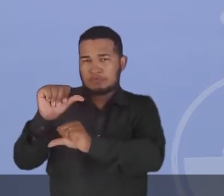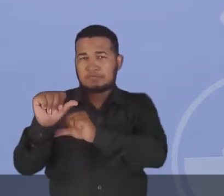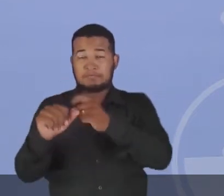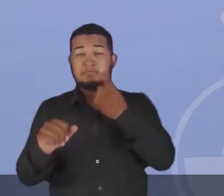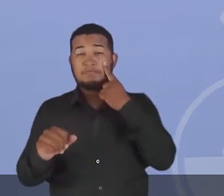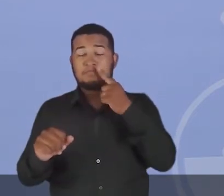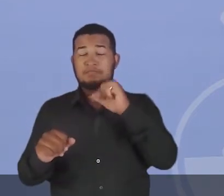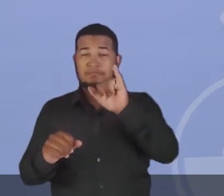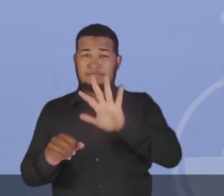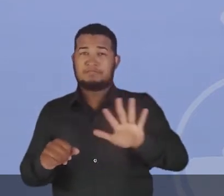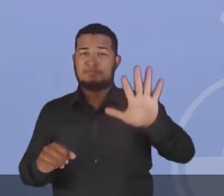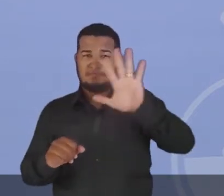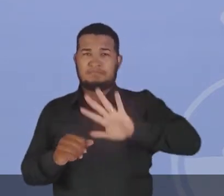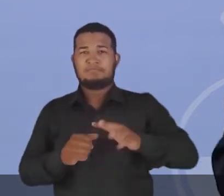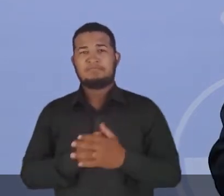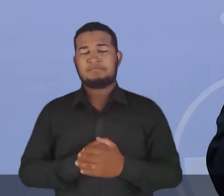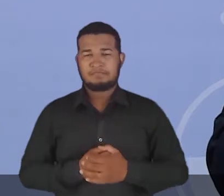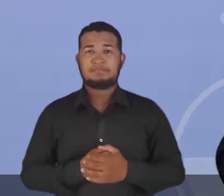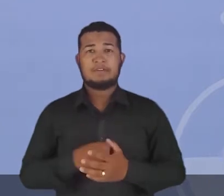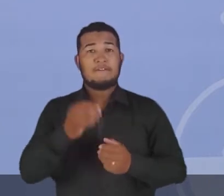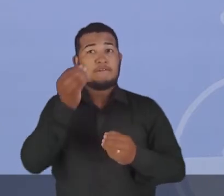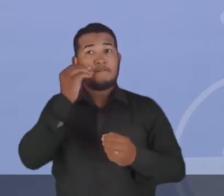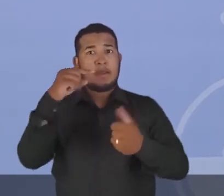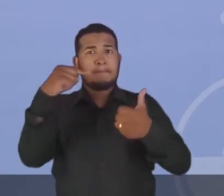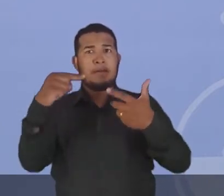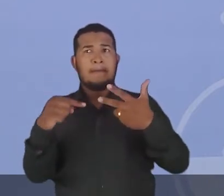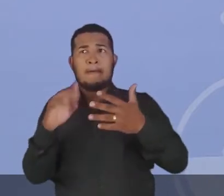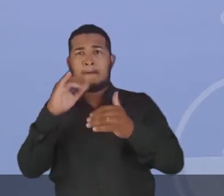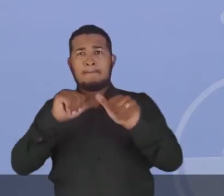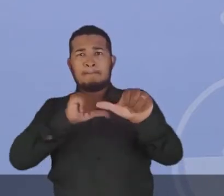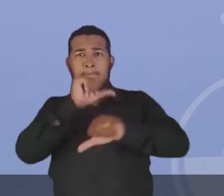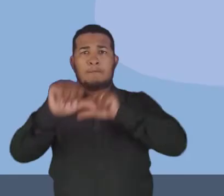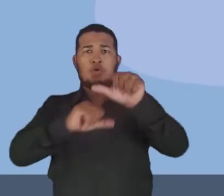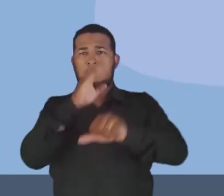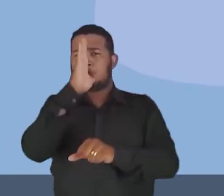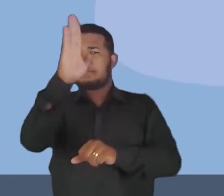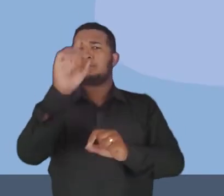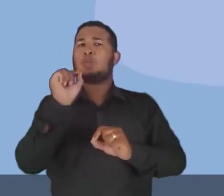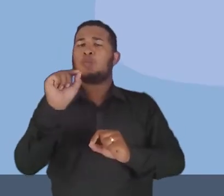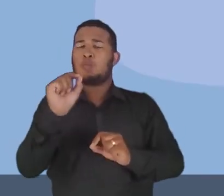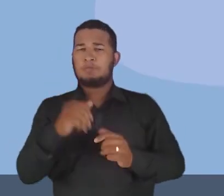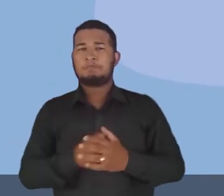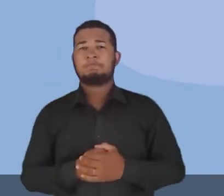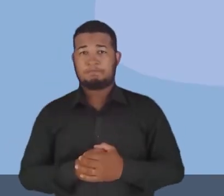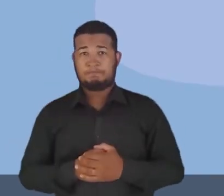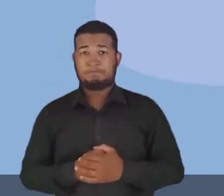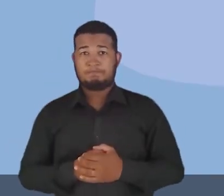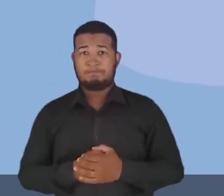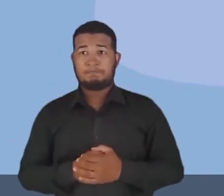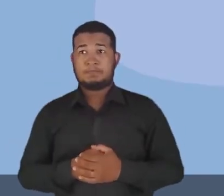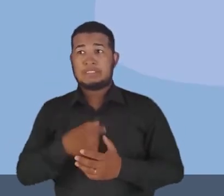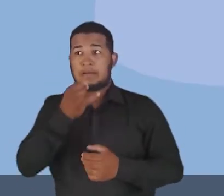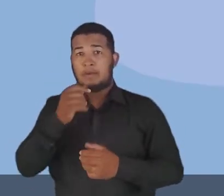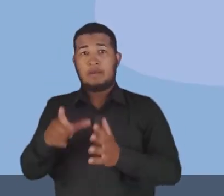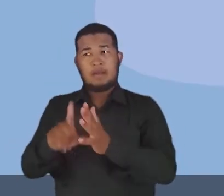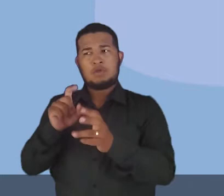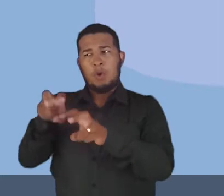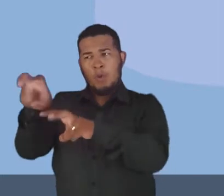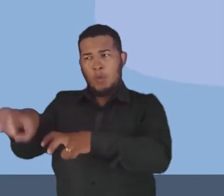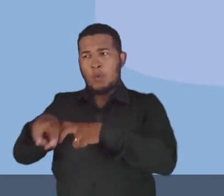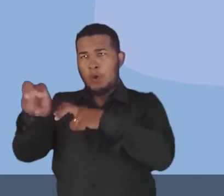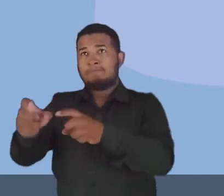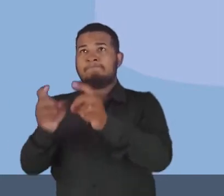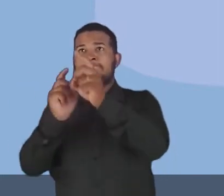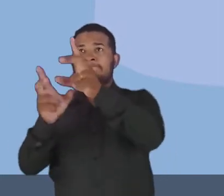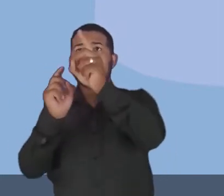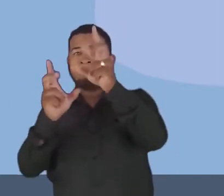Acompanhem comigo no slide a seguir as principais transformações do campo. Bom, a monocultura de exportação,